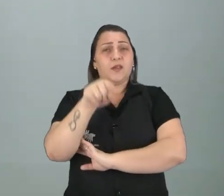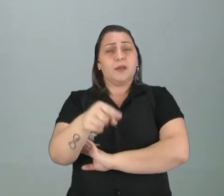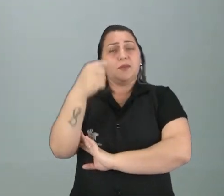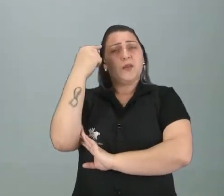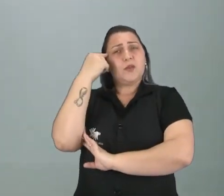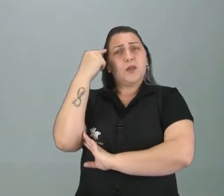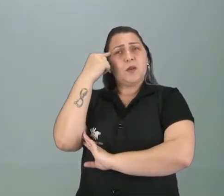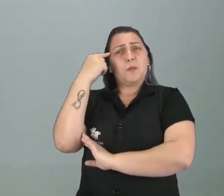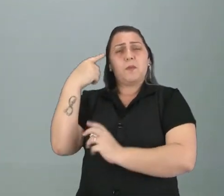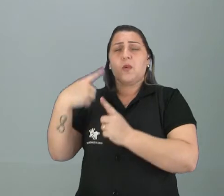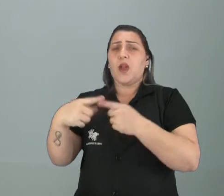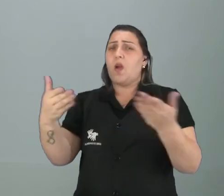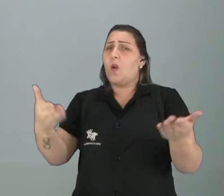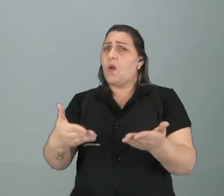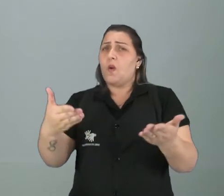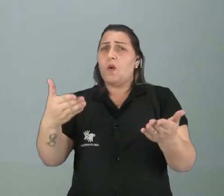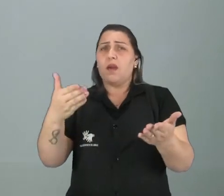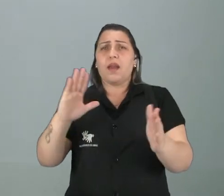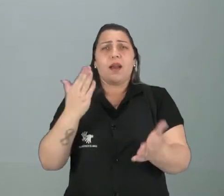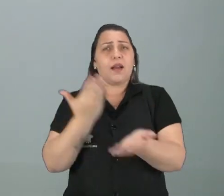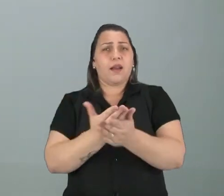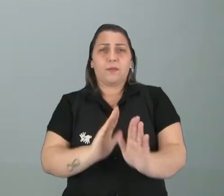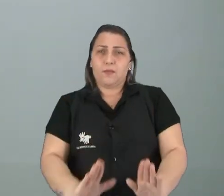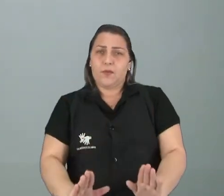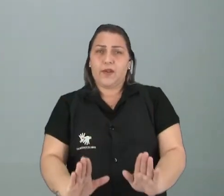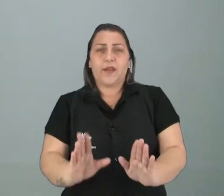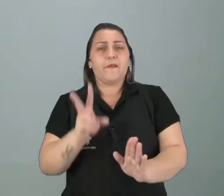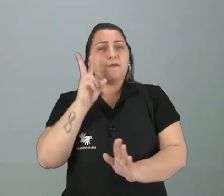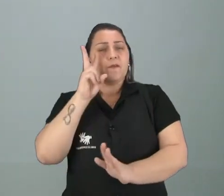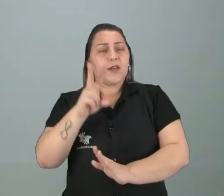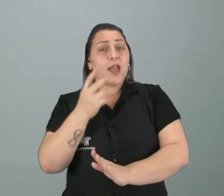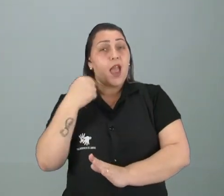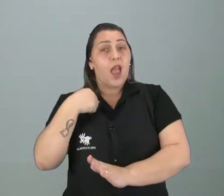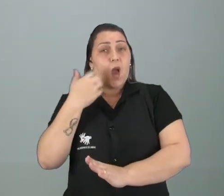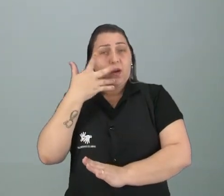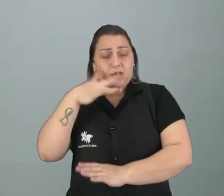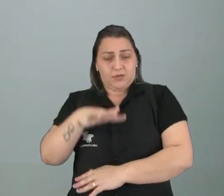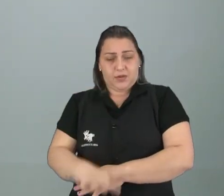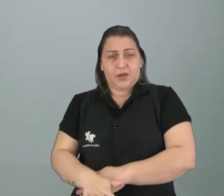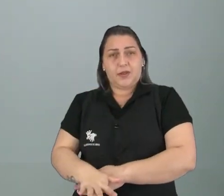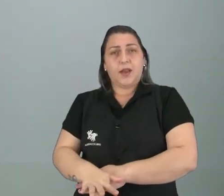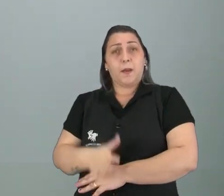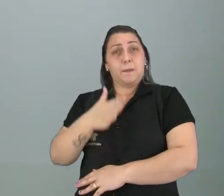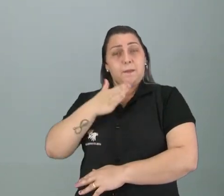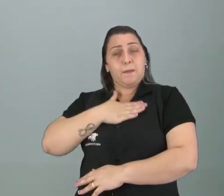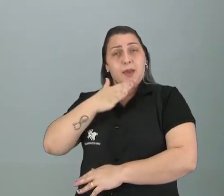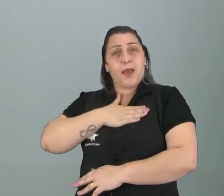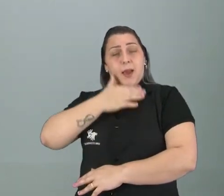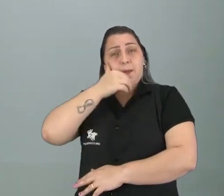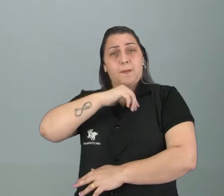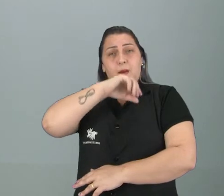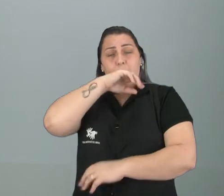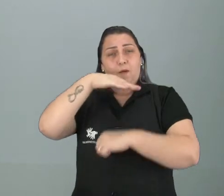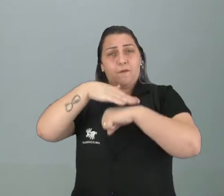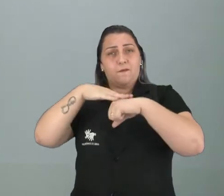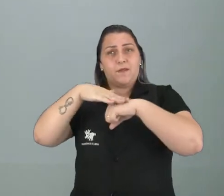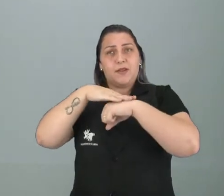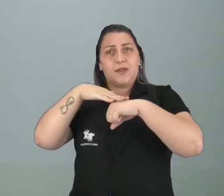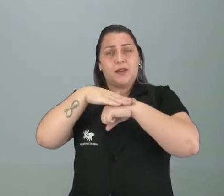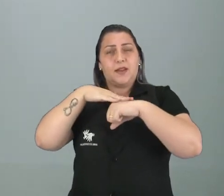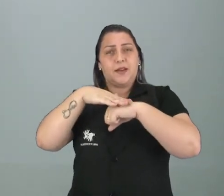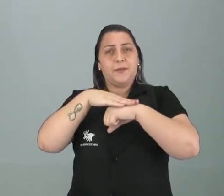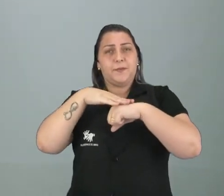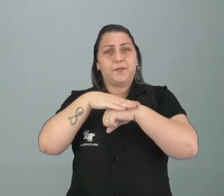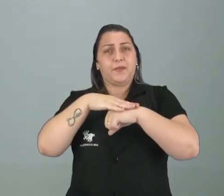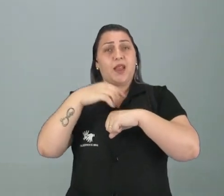pensa, por que hoje não faz mais? A gente observa muito, né? Quando eu era criança, eu observava muito. Meu pai, a minha mãe conversando, Falava assim,